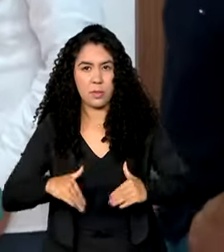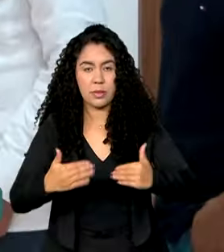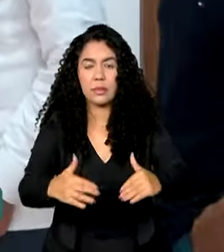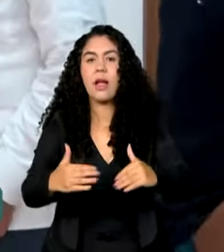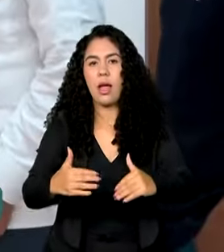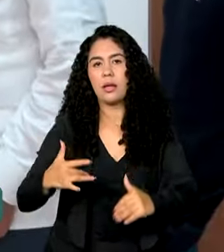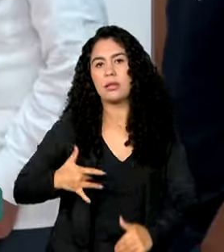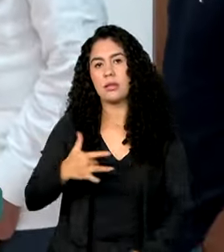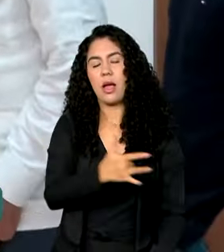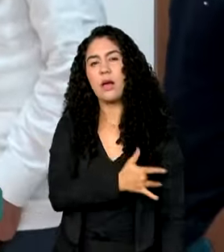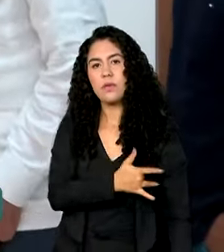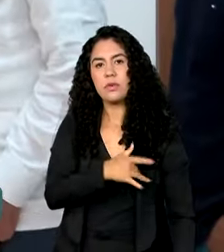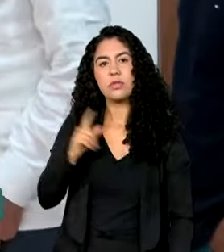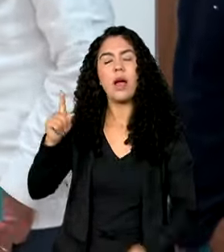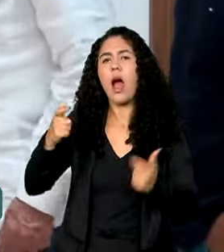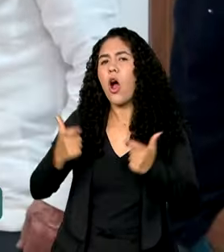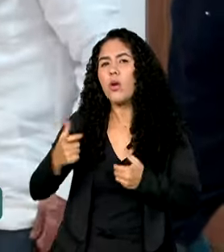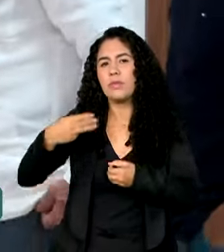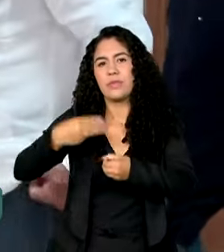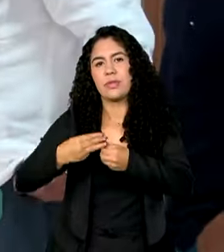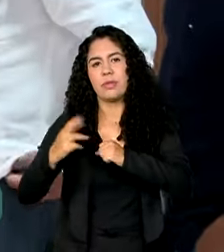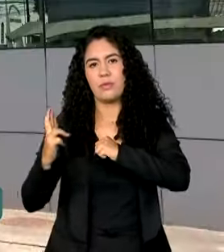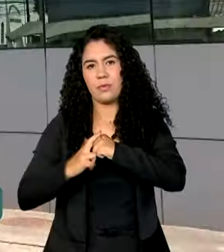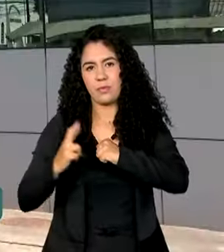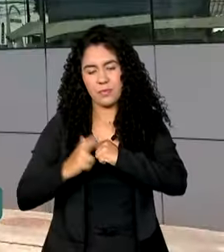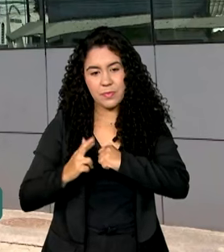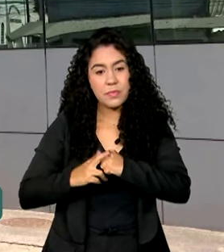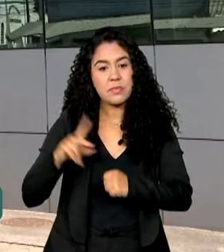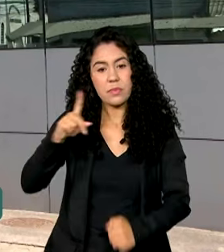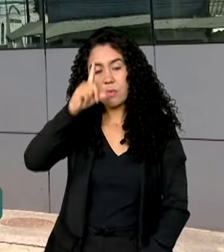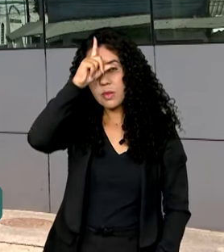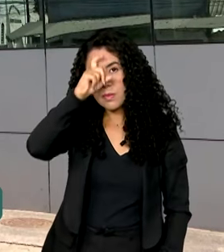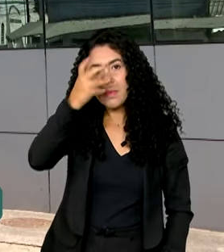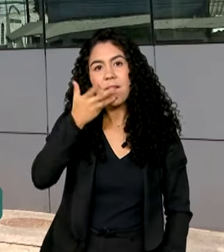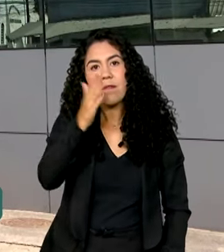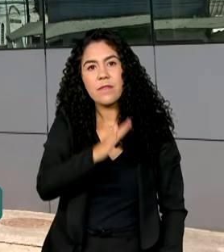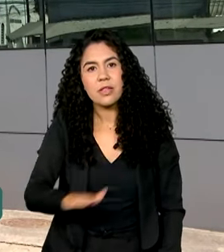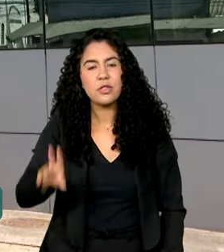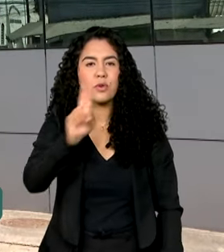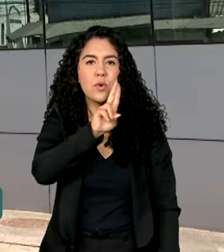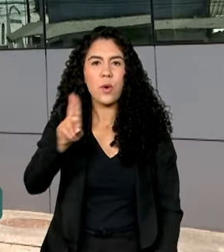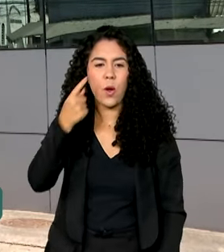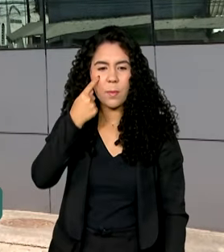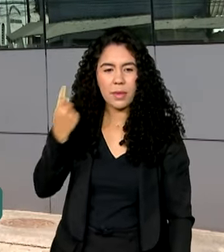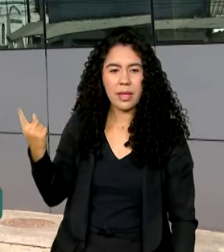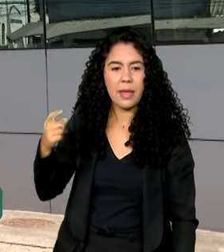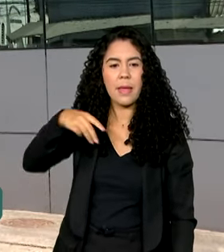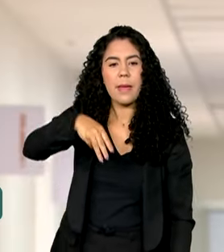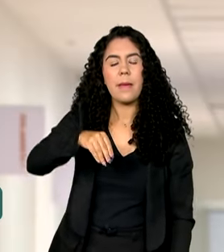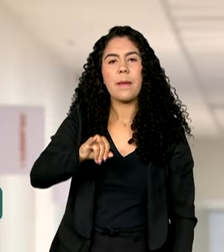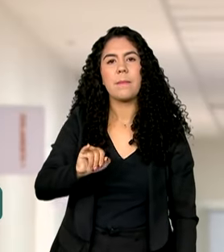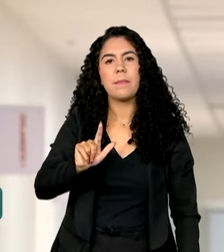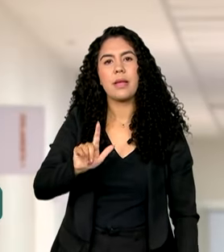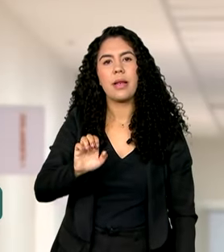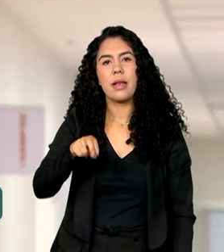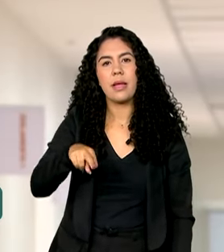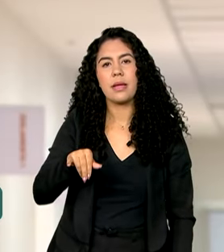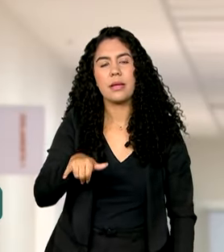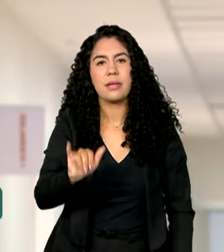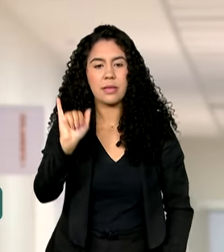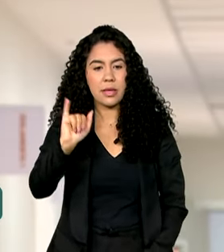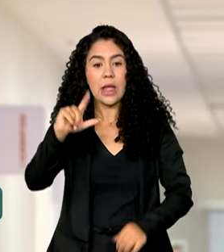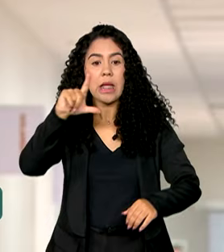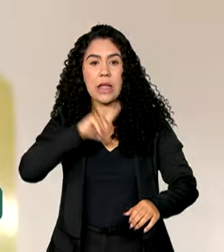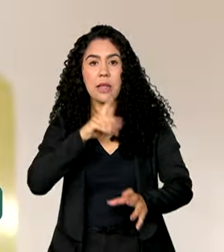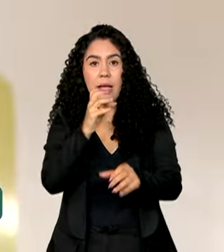Roxo, no Rio de Janeiro, o Hospital Infantil Milene Isabelle Cristóvão. O local conta com 5